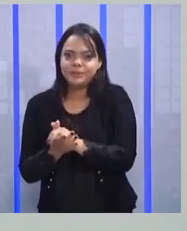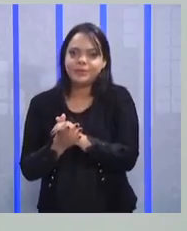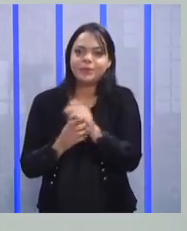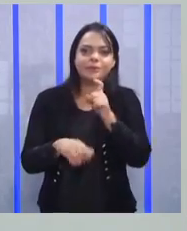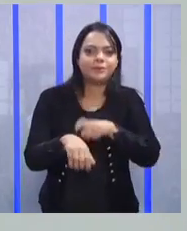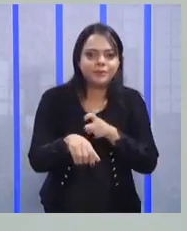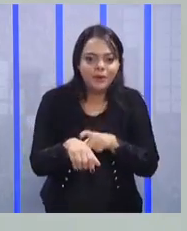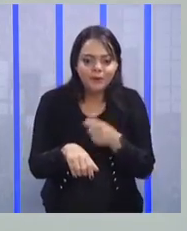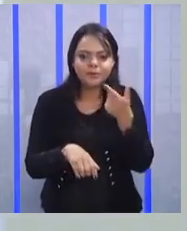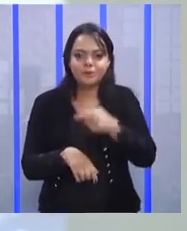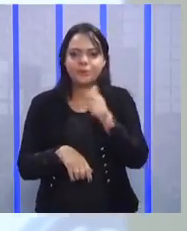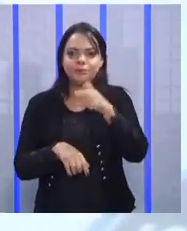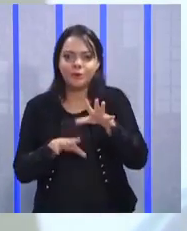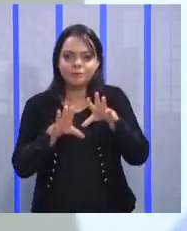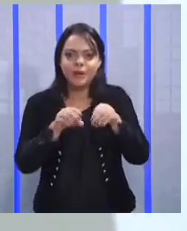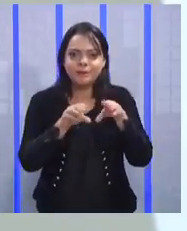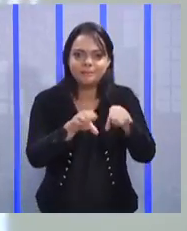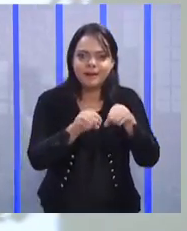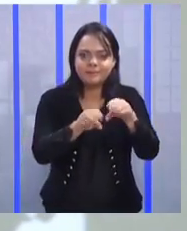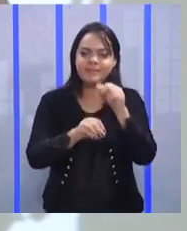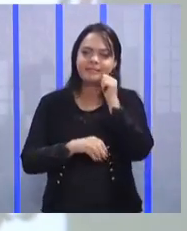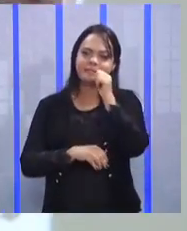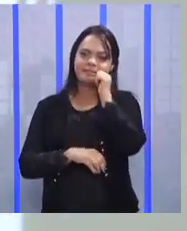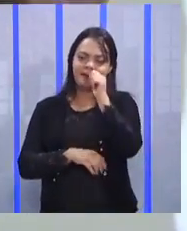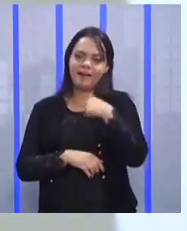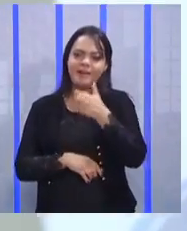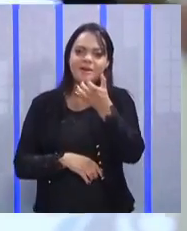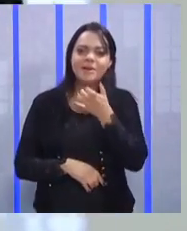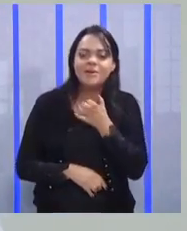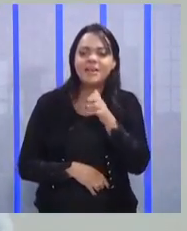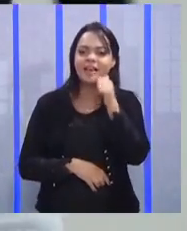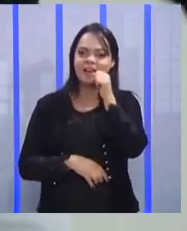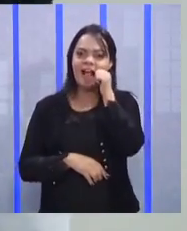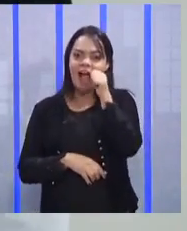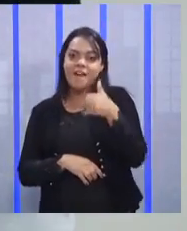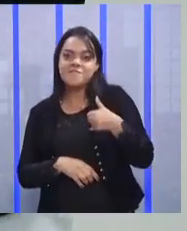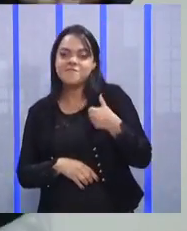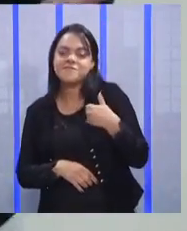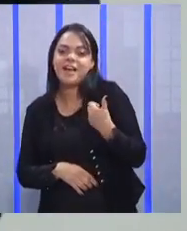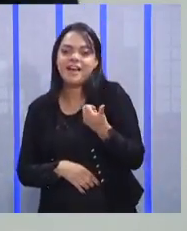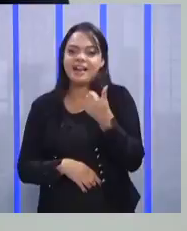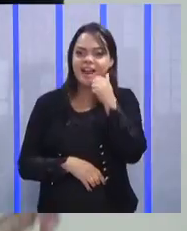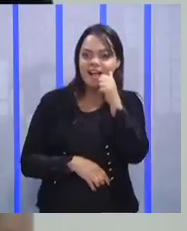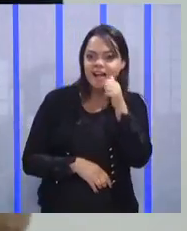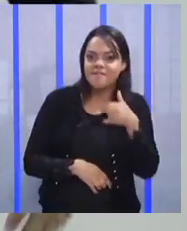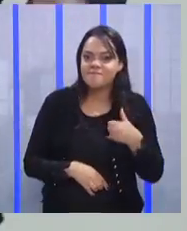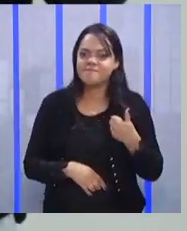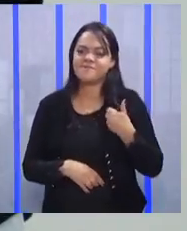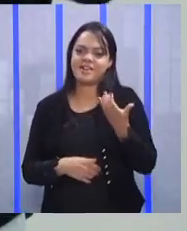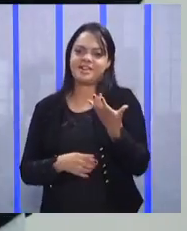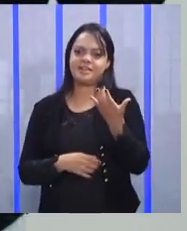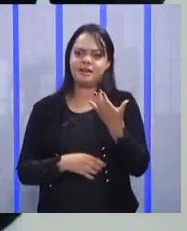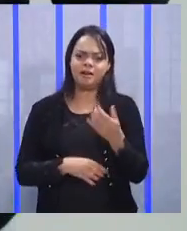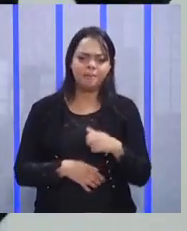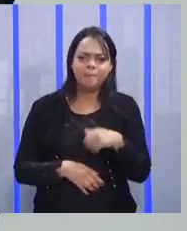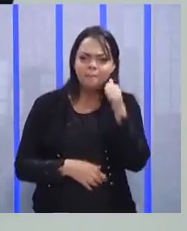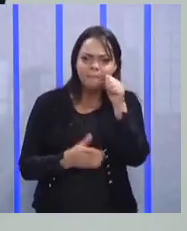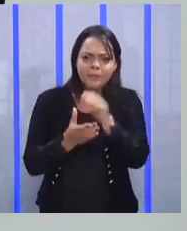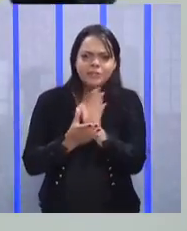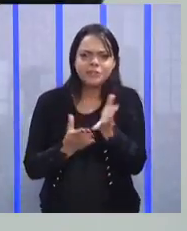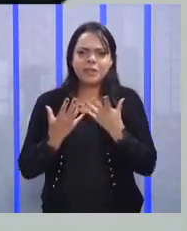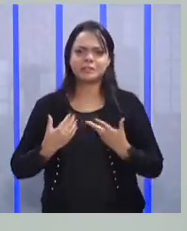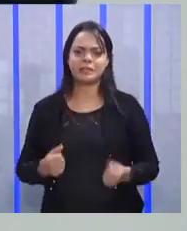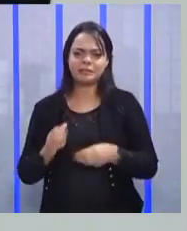pegar a minha véia, pegar a minha véia, eu quero a véia, e a véia não está aguentando mais. Três vezes,